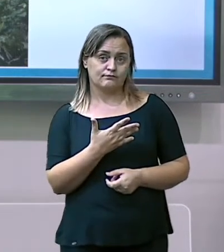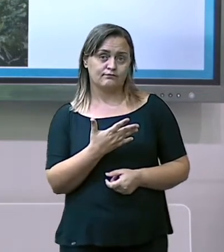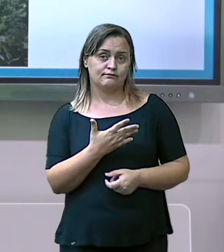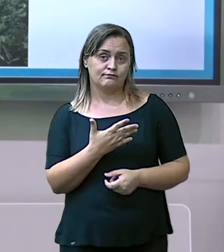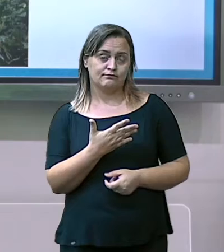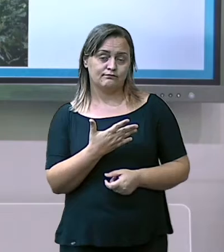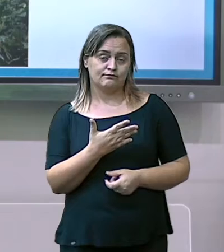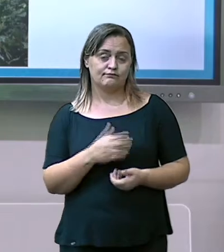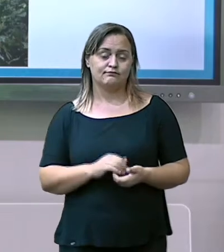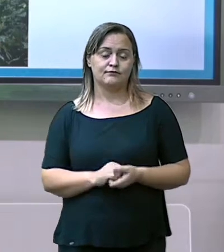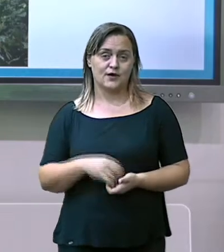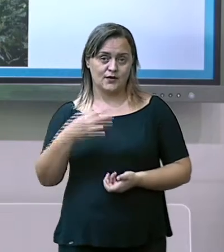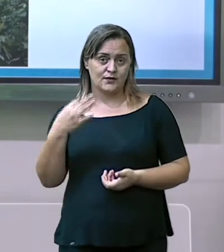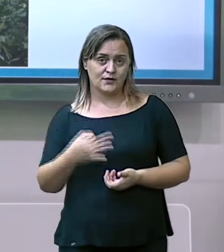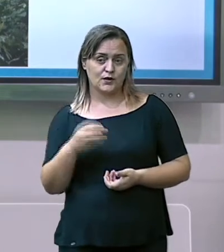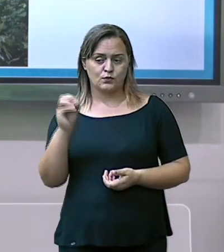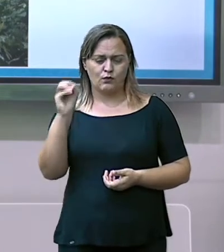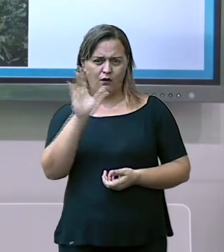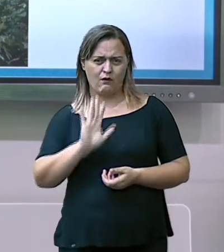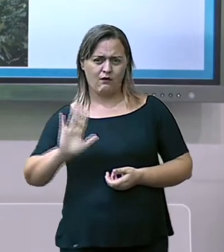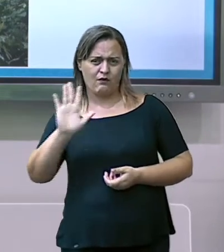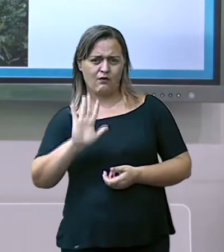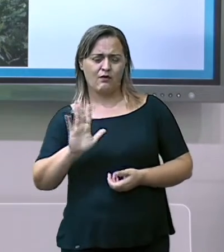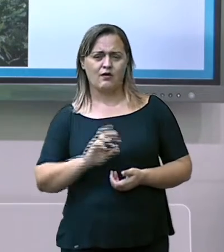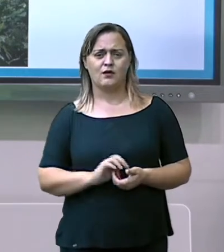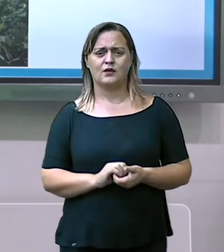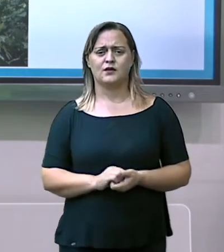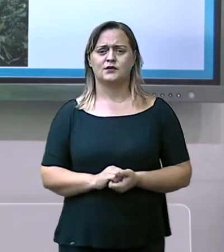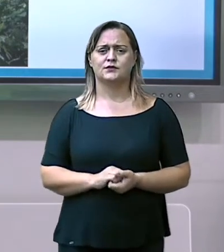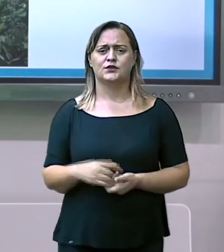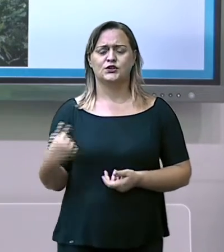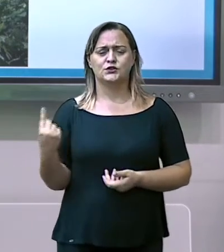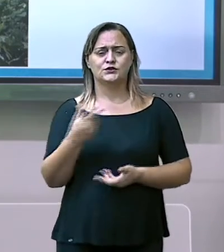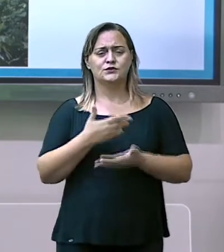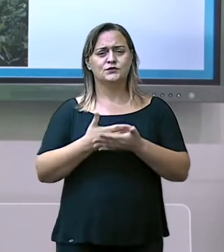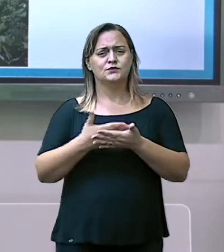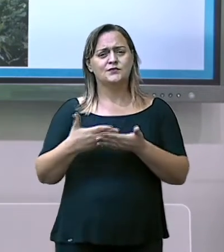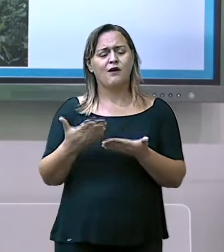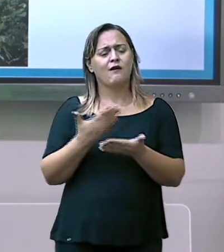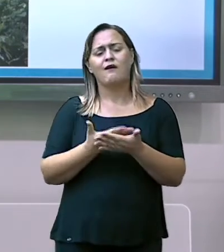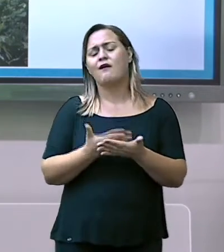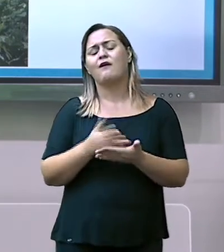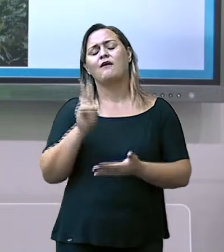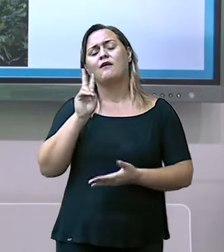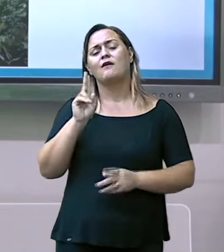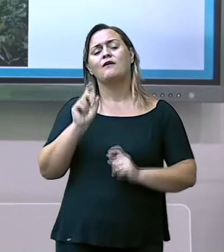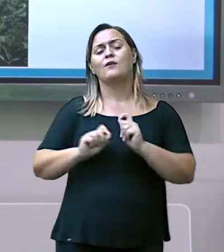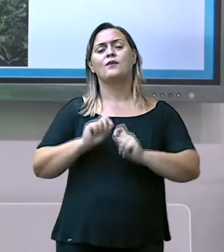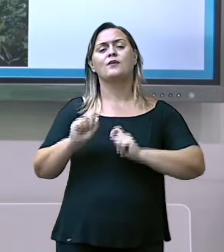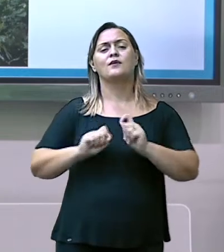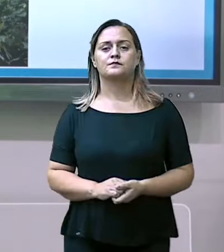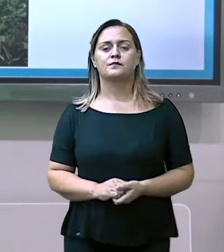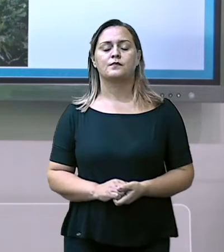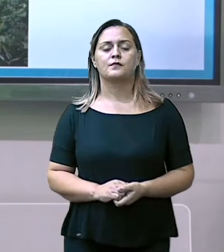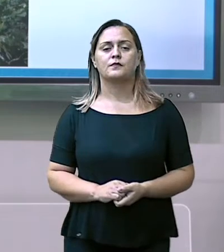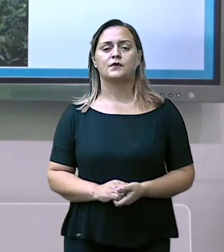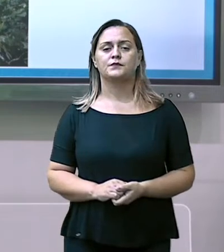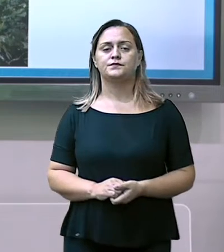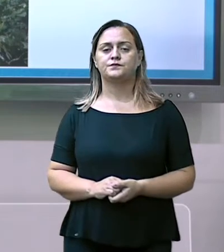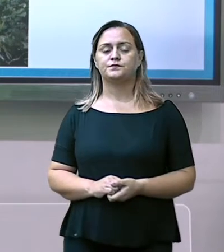Comecei a aula dizendo a vocês que algumas ilhas, no final do século XX,